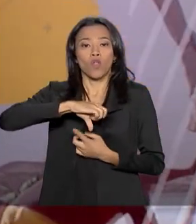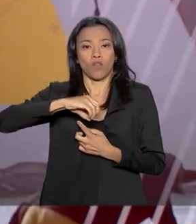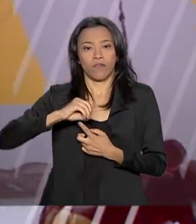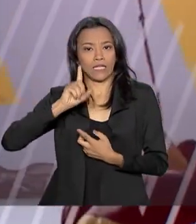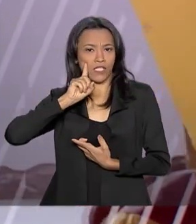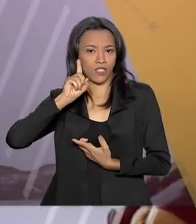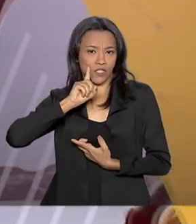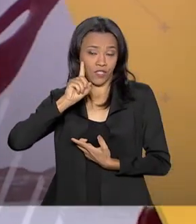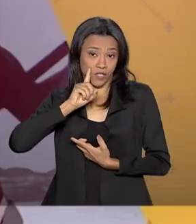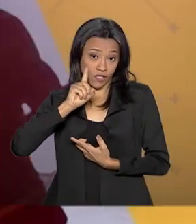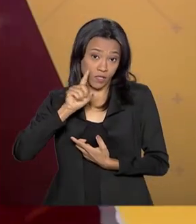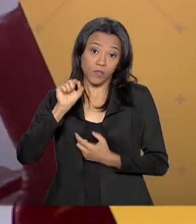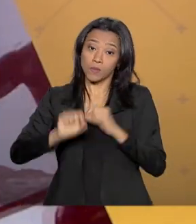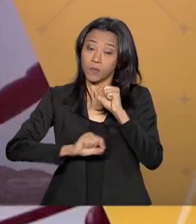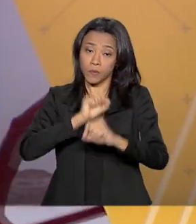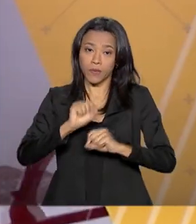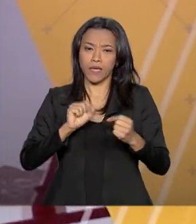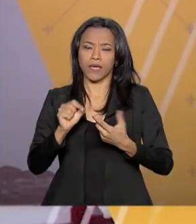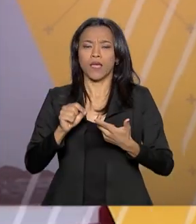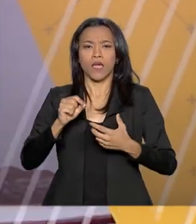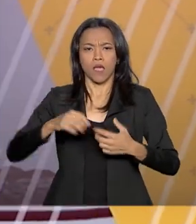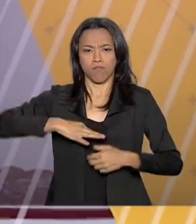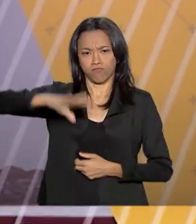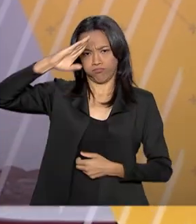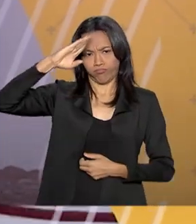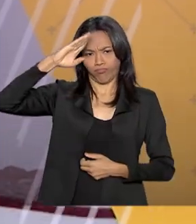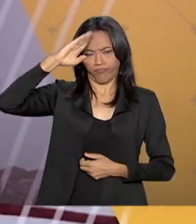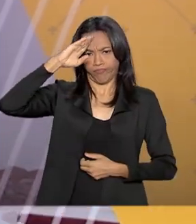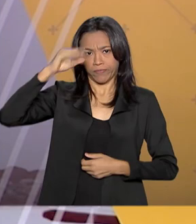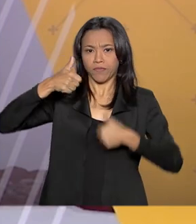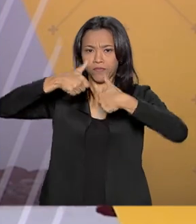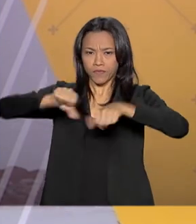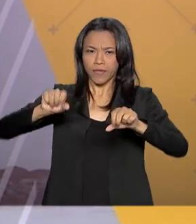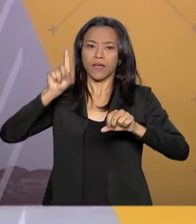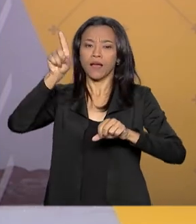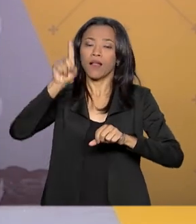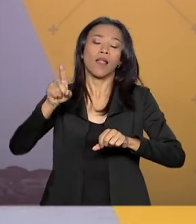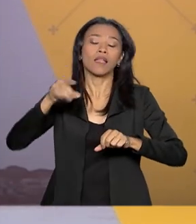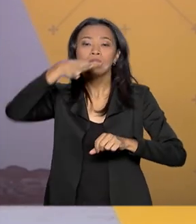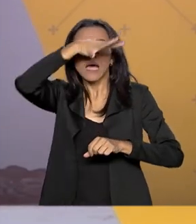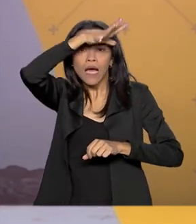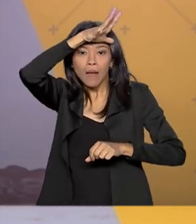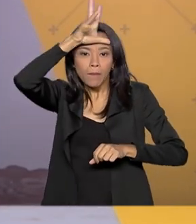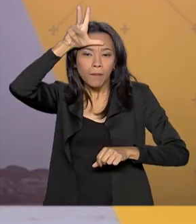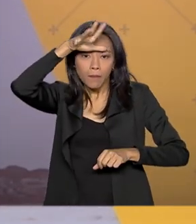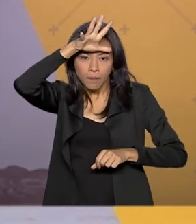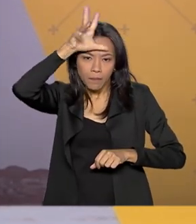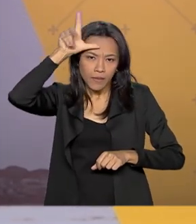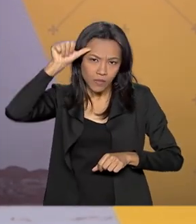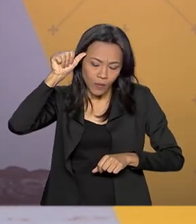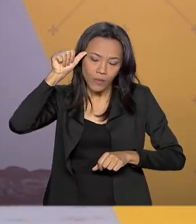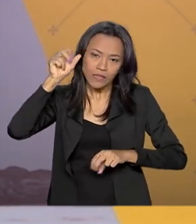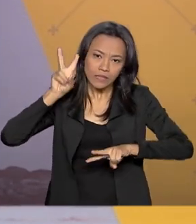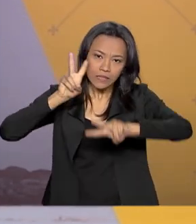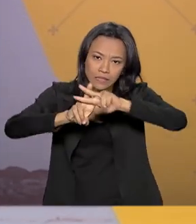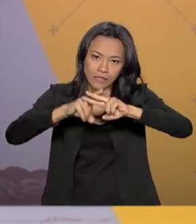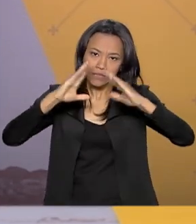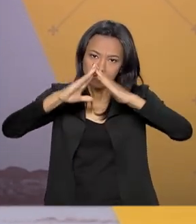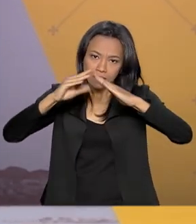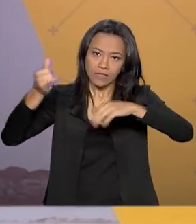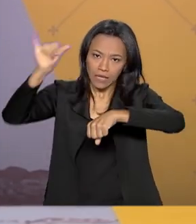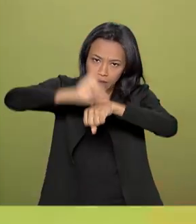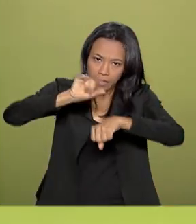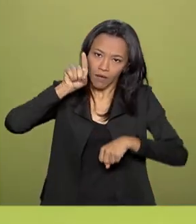Nacional em presídios do estado do Amazonas. Os militares vão atuar no patrulhamento das áreas externas das unidades prisionais de Manaus,